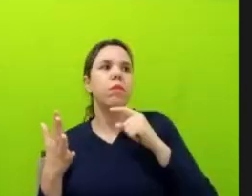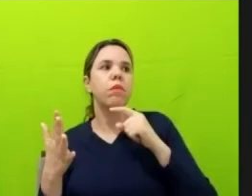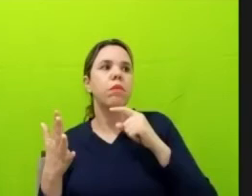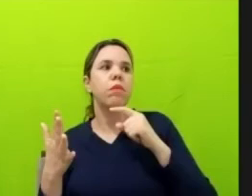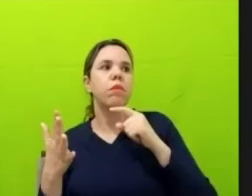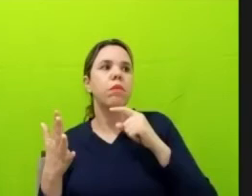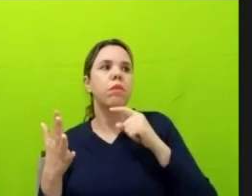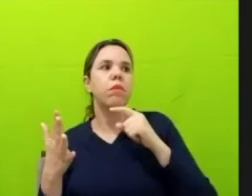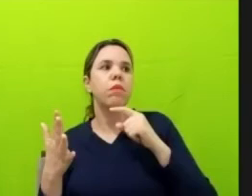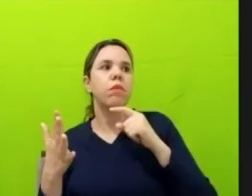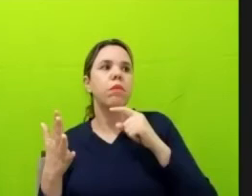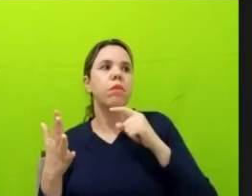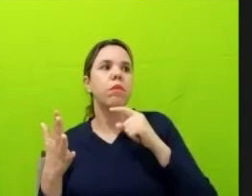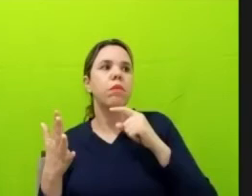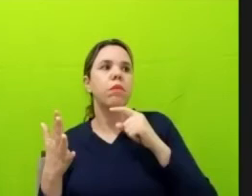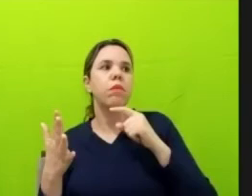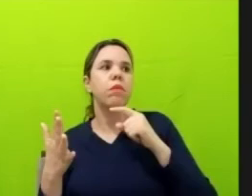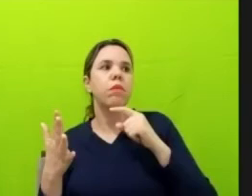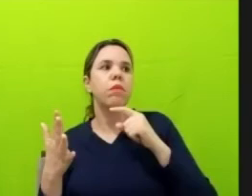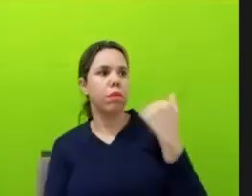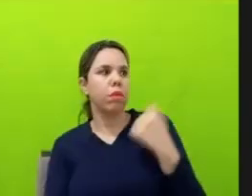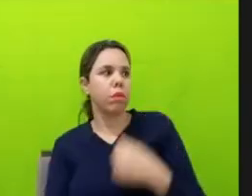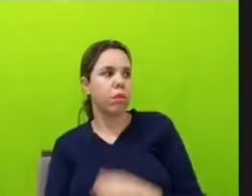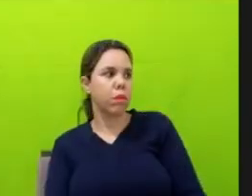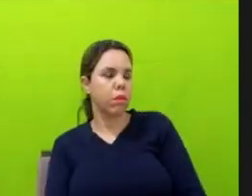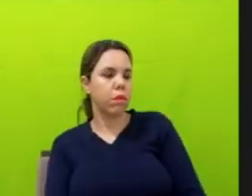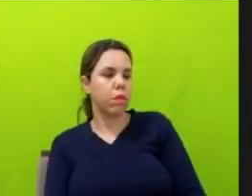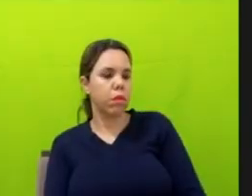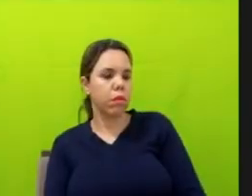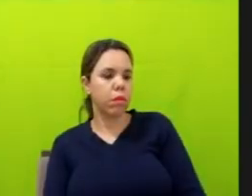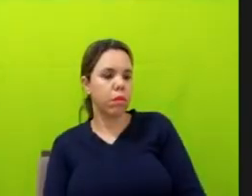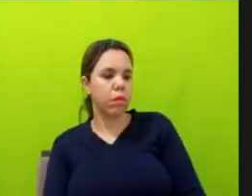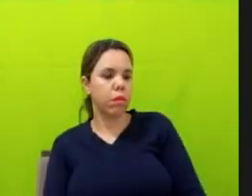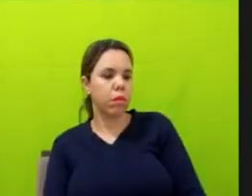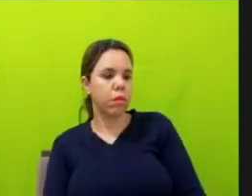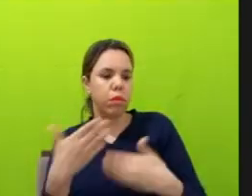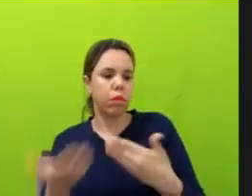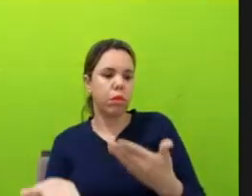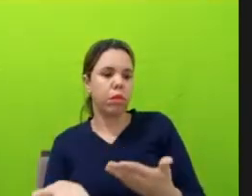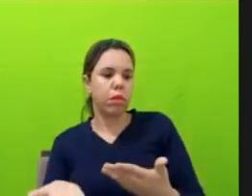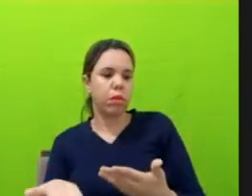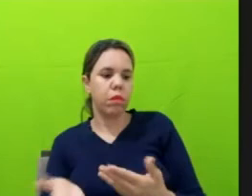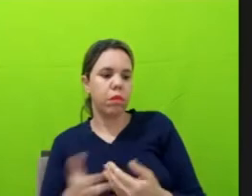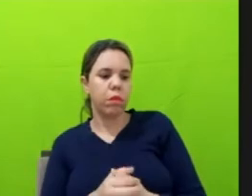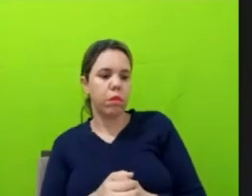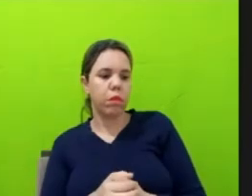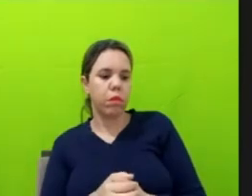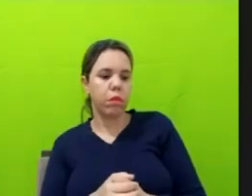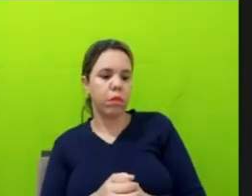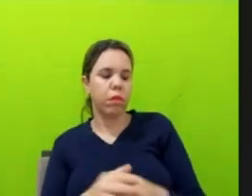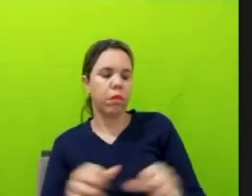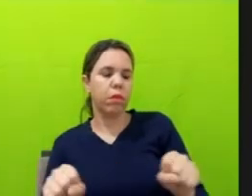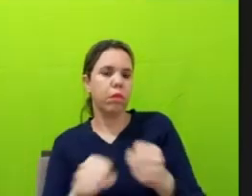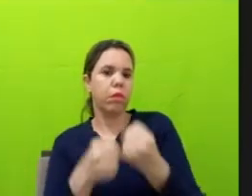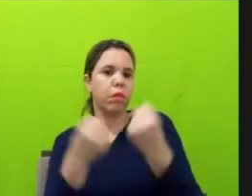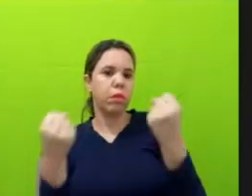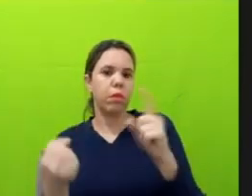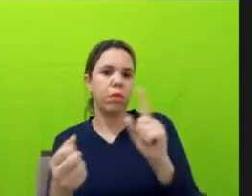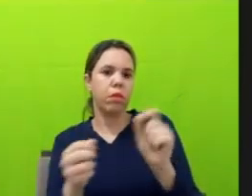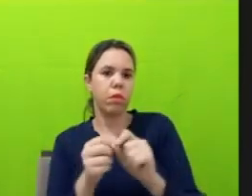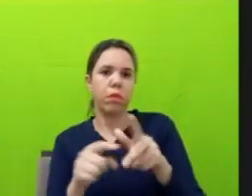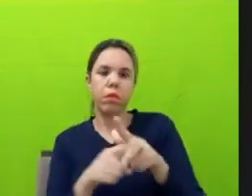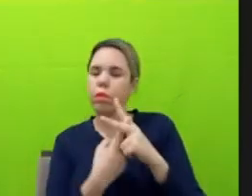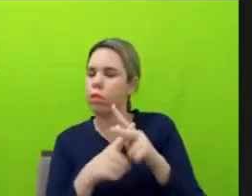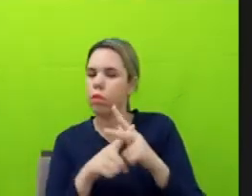Manaus, né? Mas era um equipamento que quebrou e não fizeram o repalo do equipamento. o Manaus estava